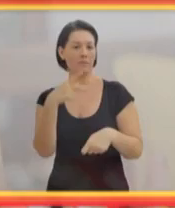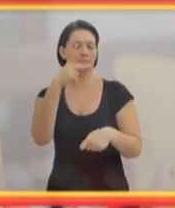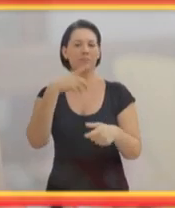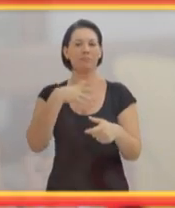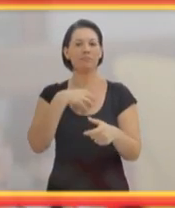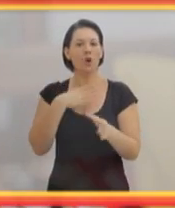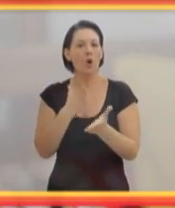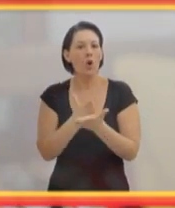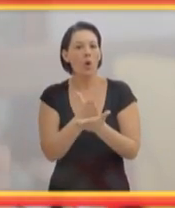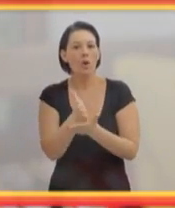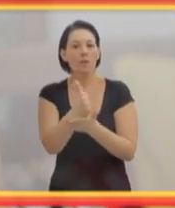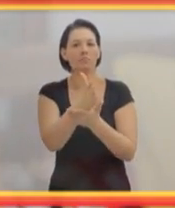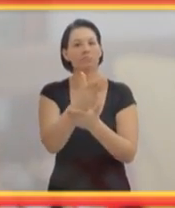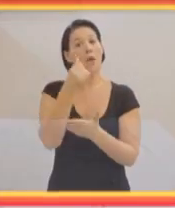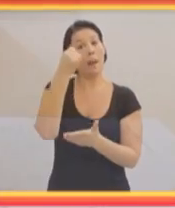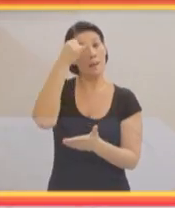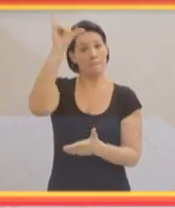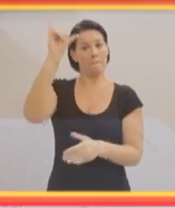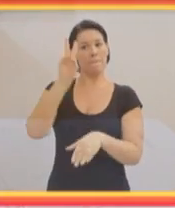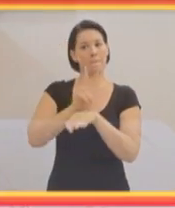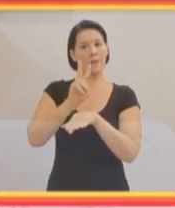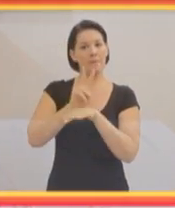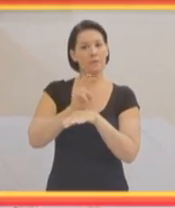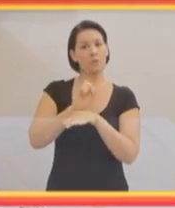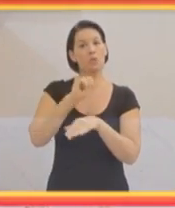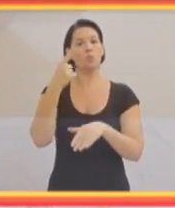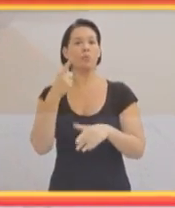é mais preventiva do que preditiva.